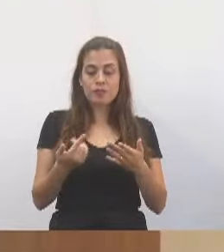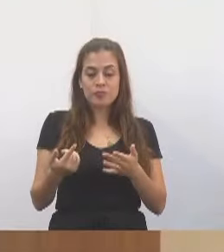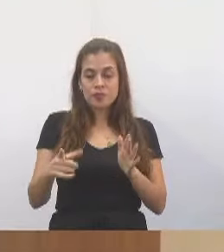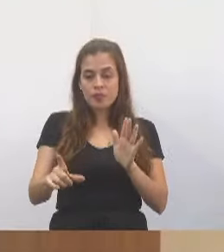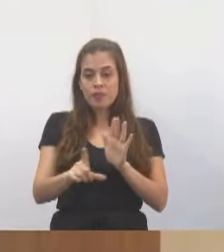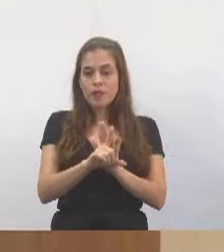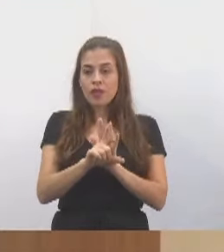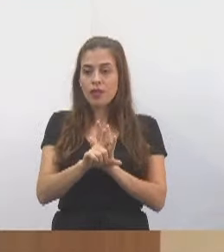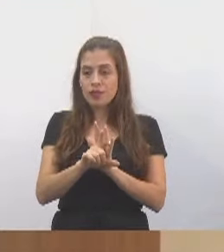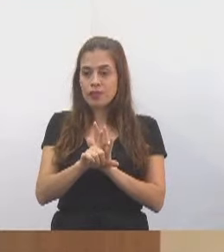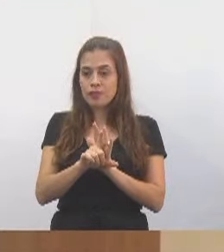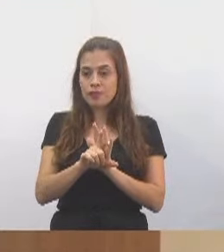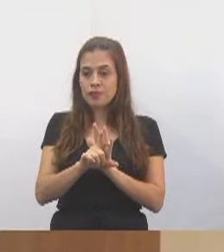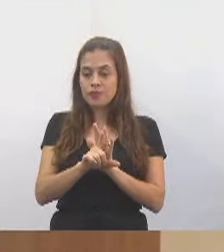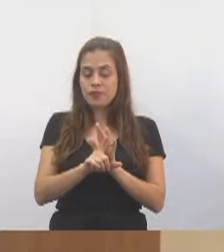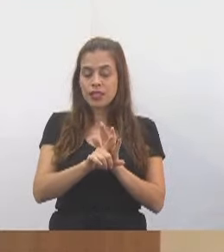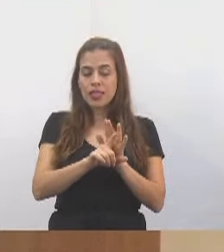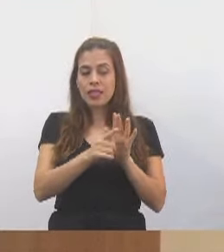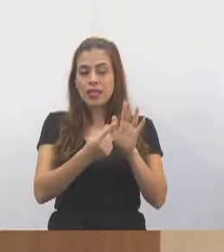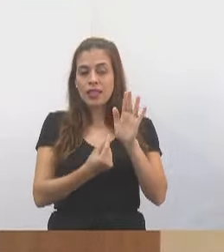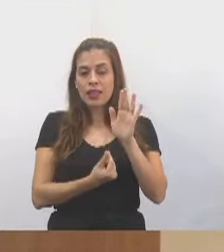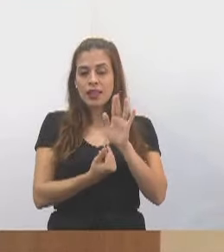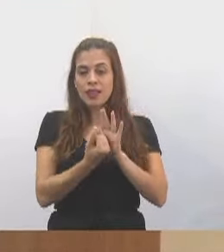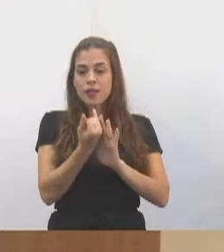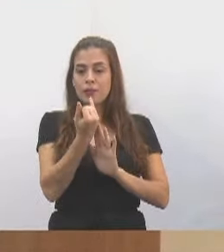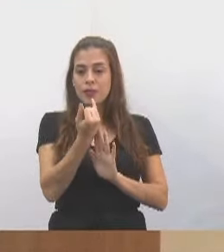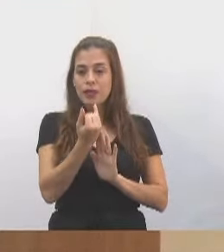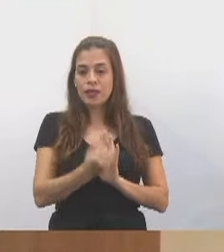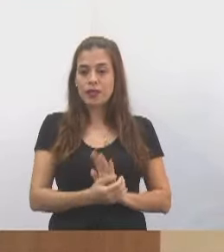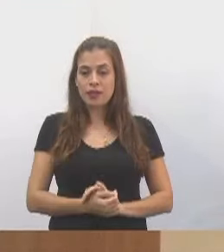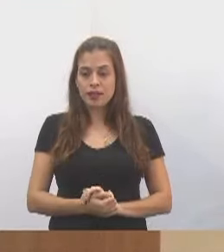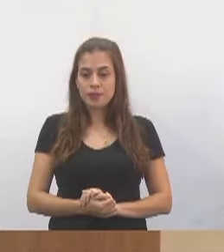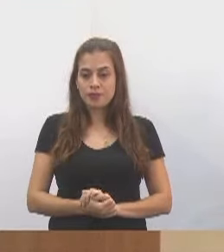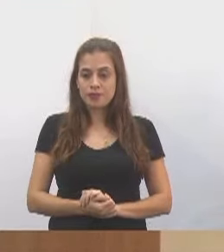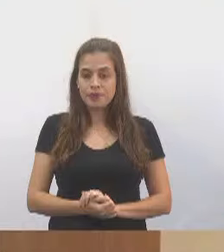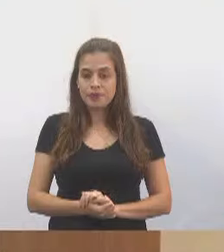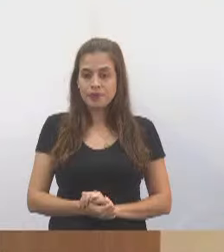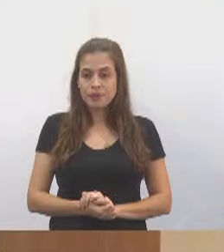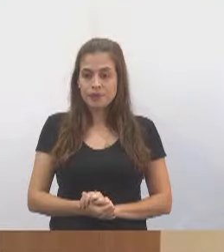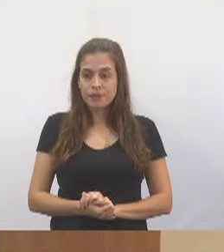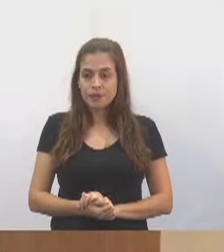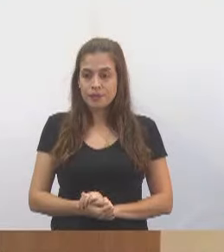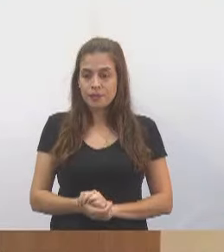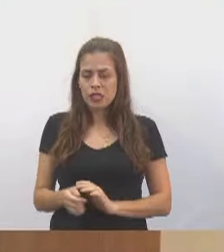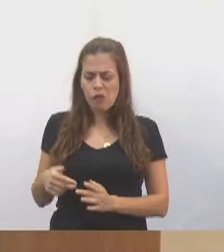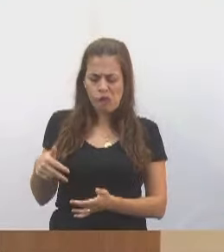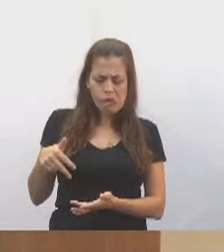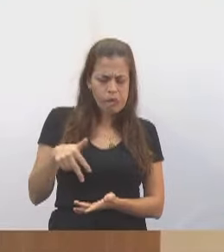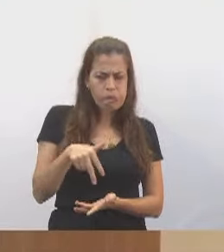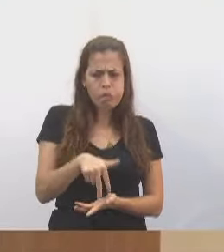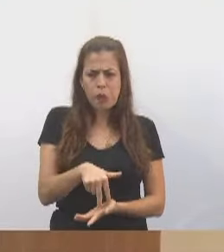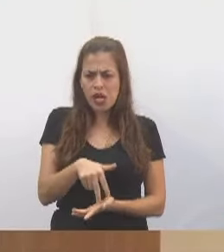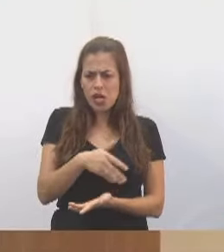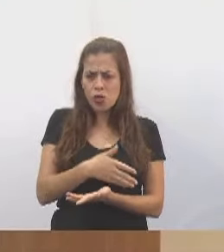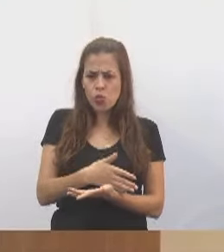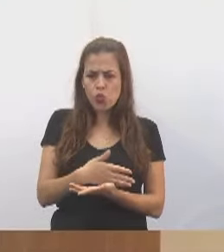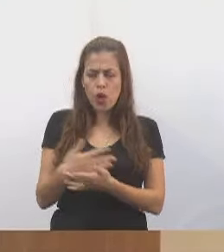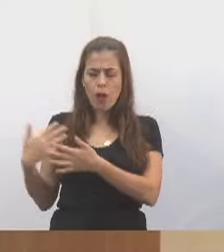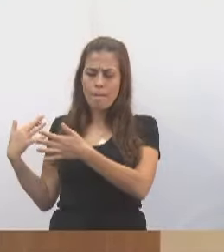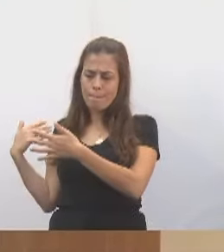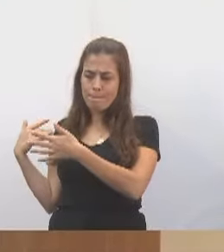leis de natureza tributária. Ou seja, sustentei isso aqui desde o início,